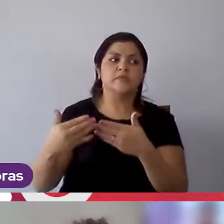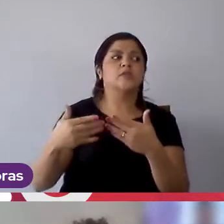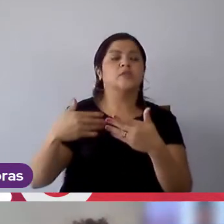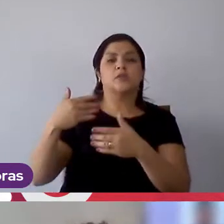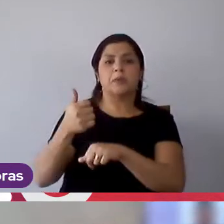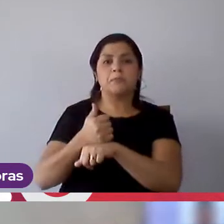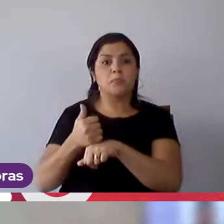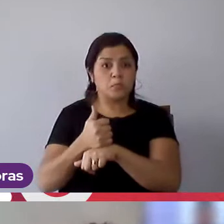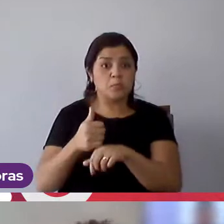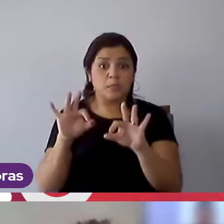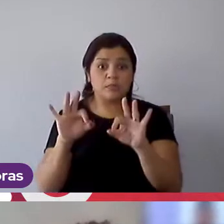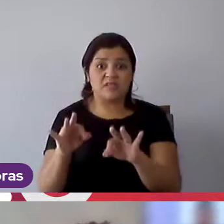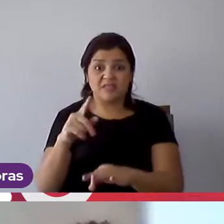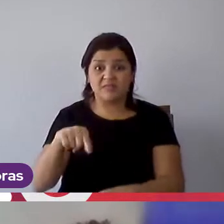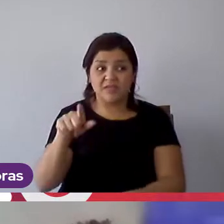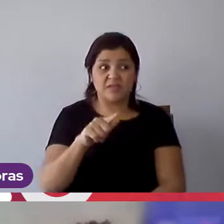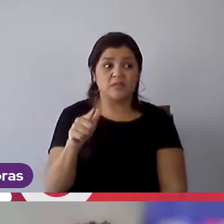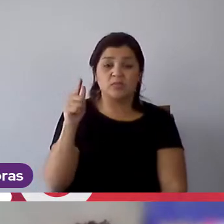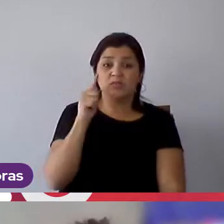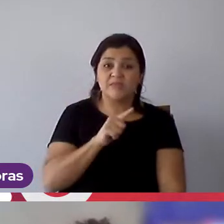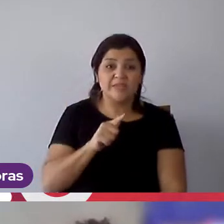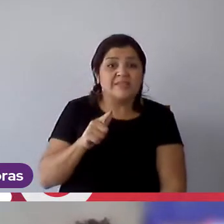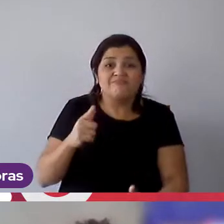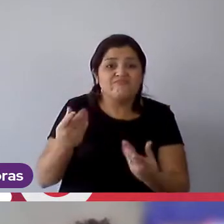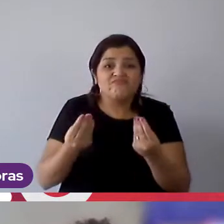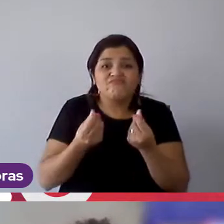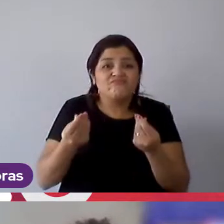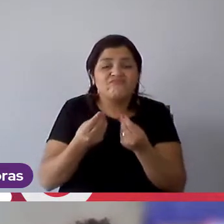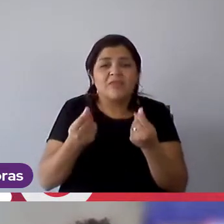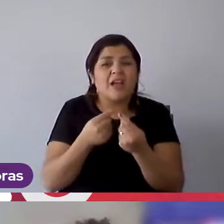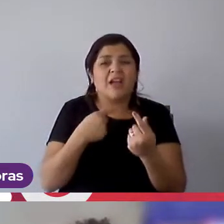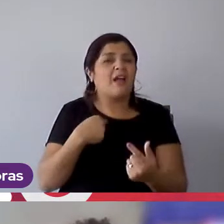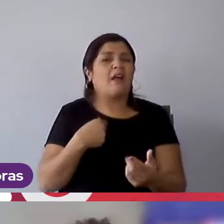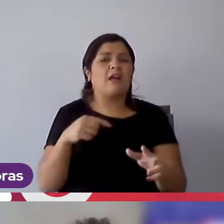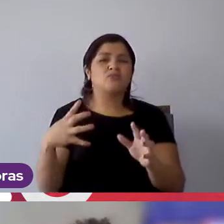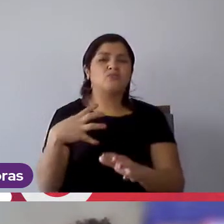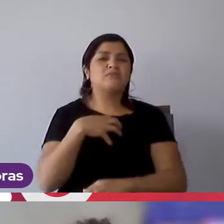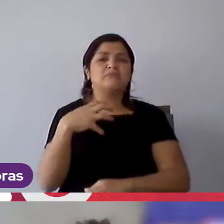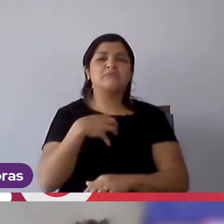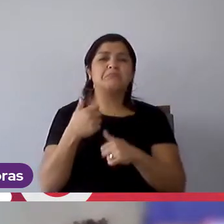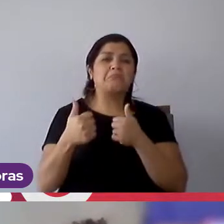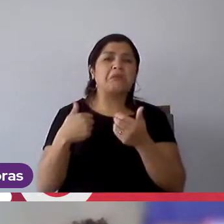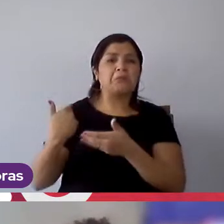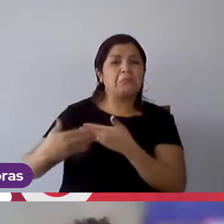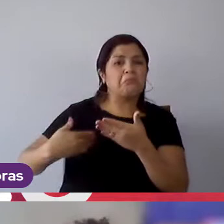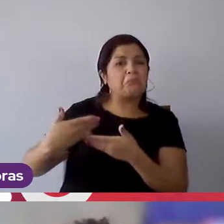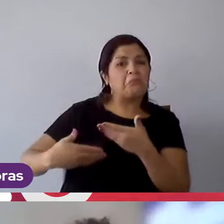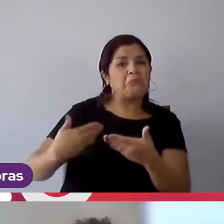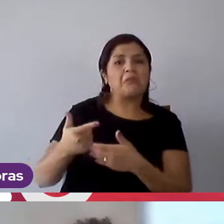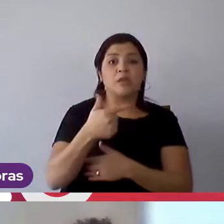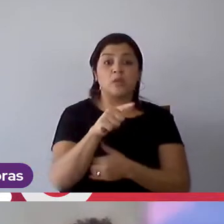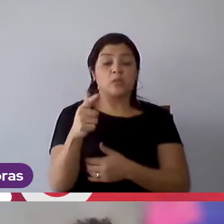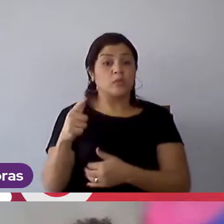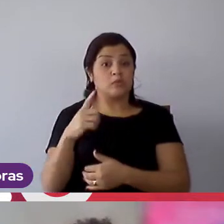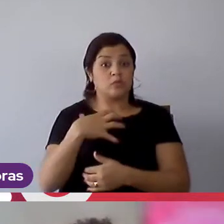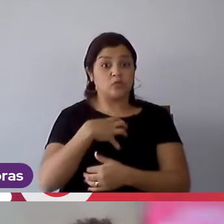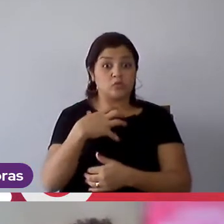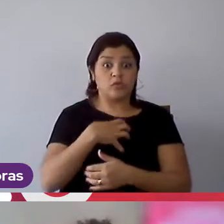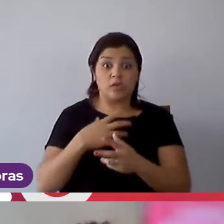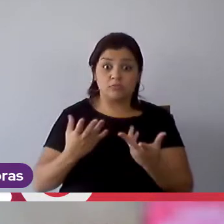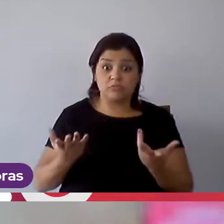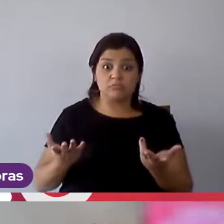justamente para isso, porque se você não estiver se identificando ao longo do período com sua posição atual,